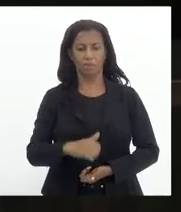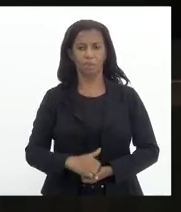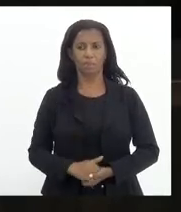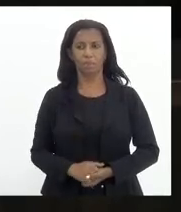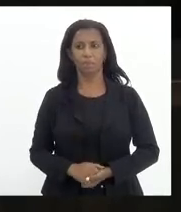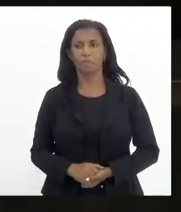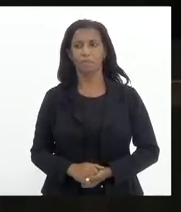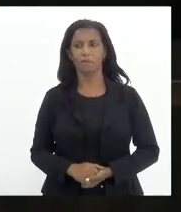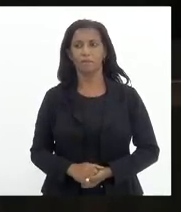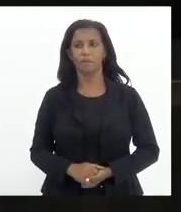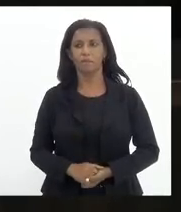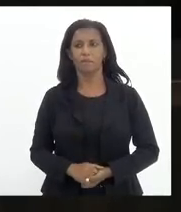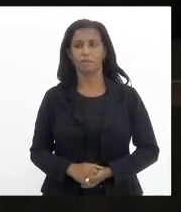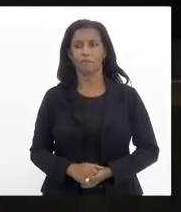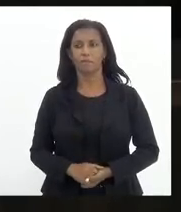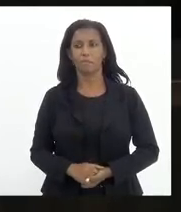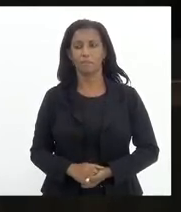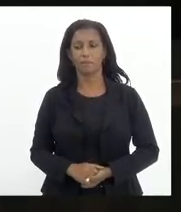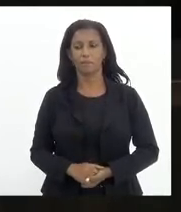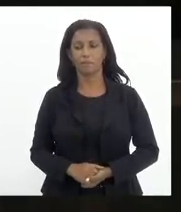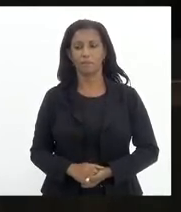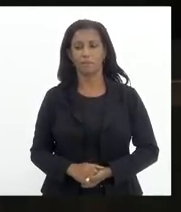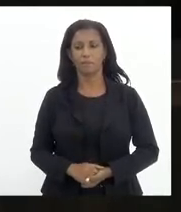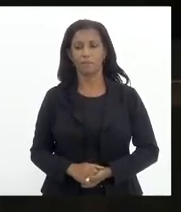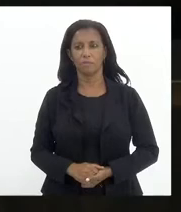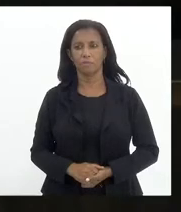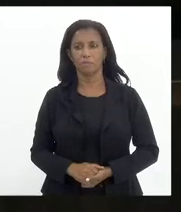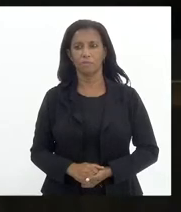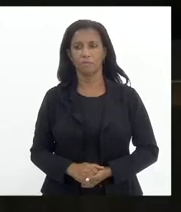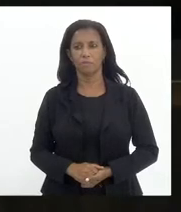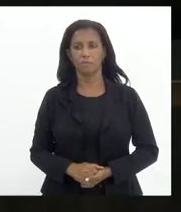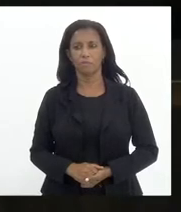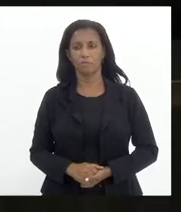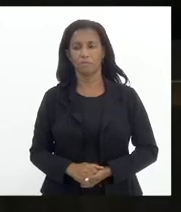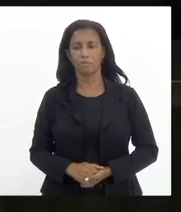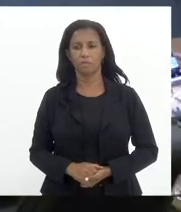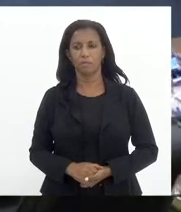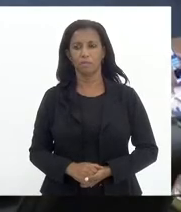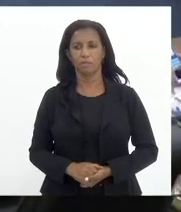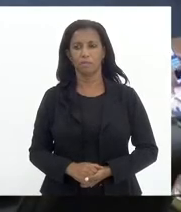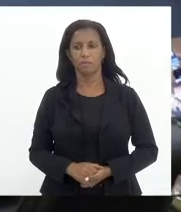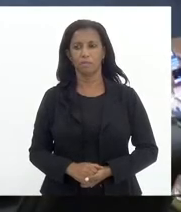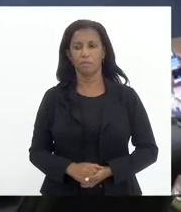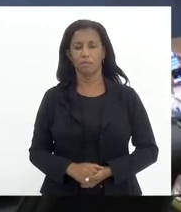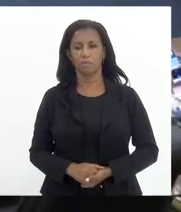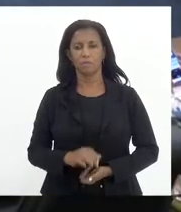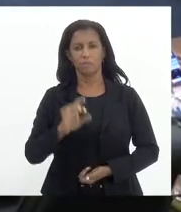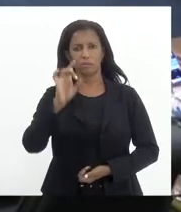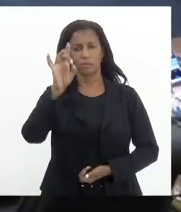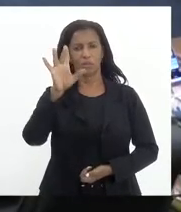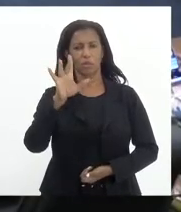Márcio Canela. Um instante, por favor, deputado. Queria lhe dar uma sugestão.